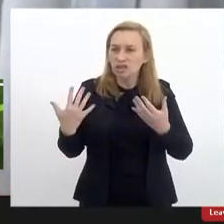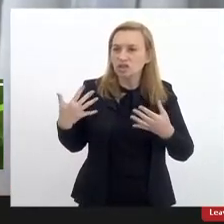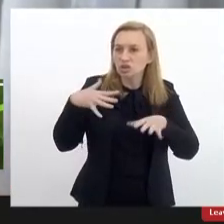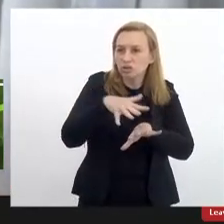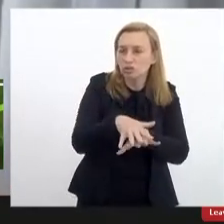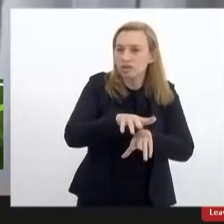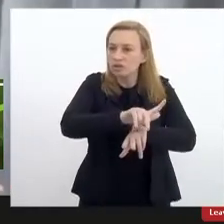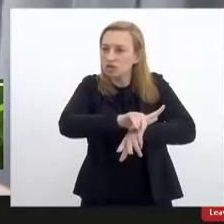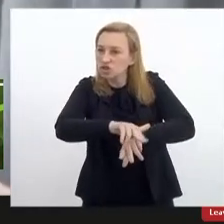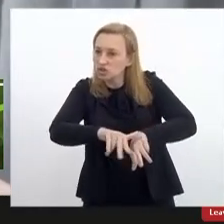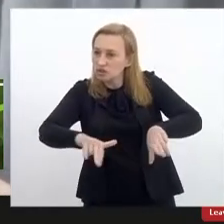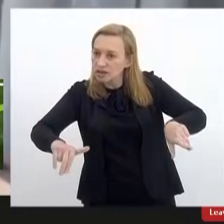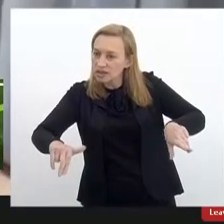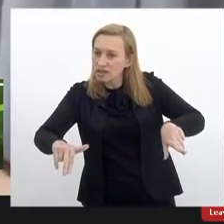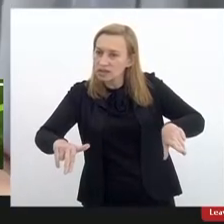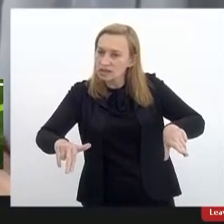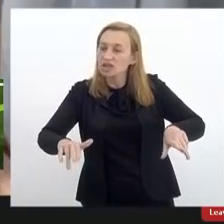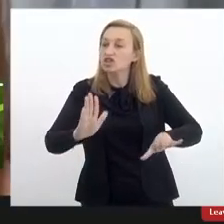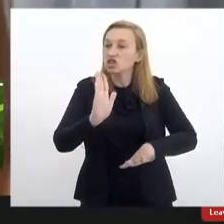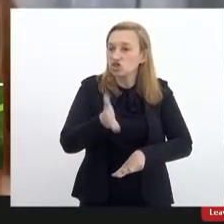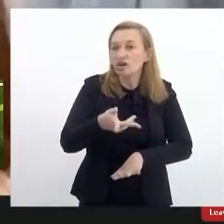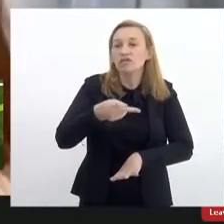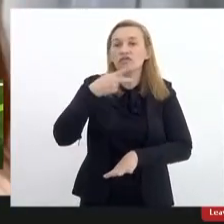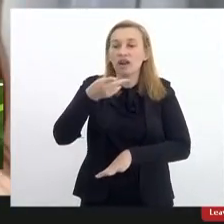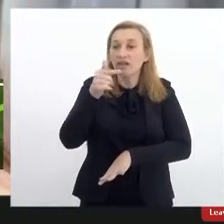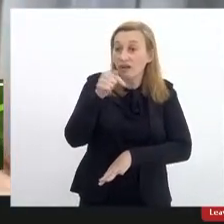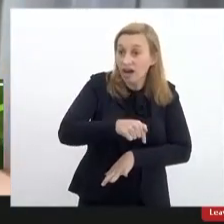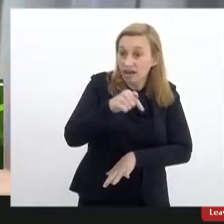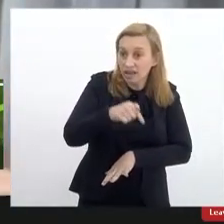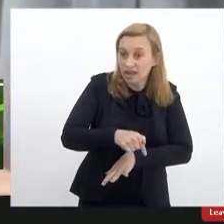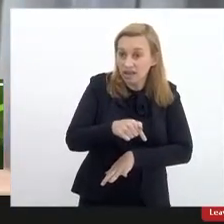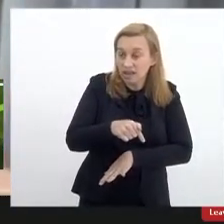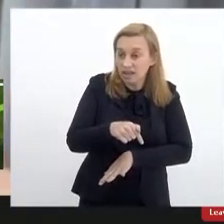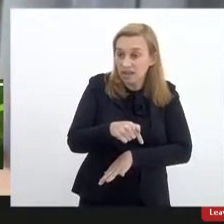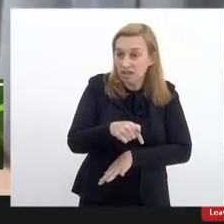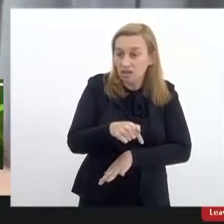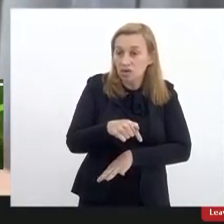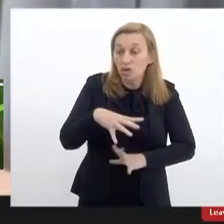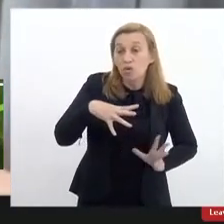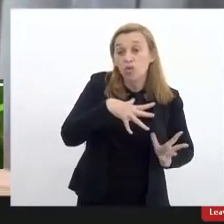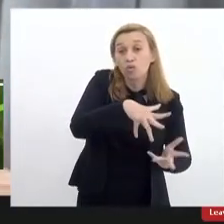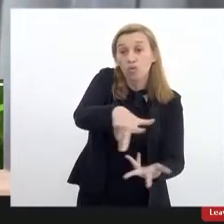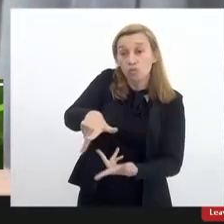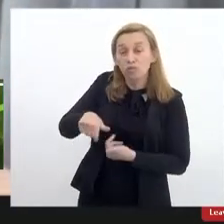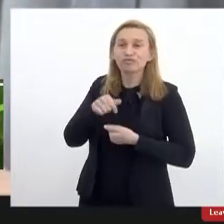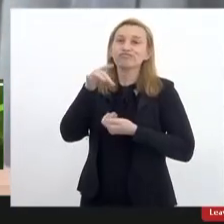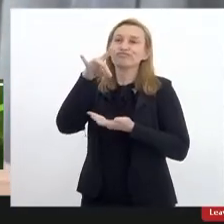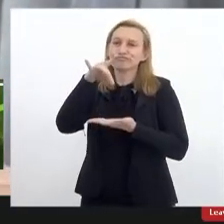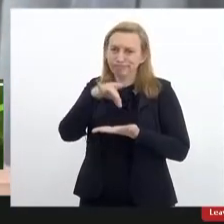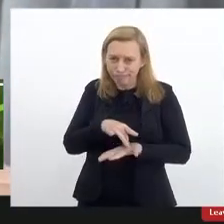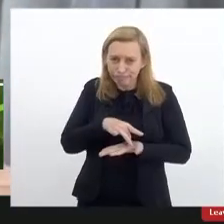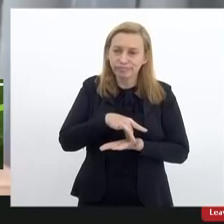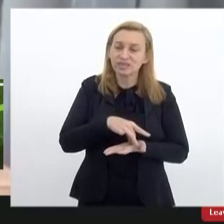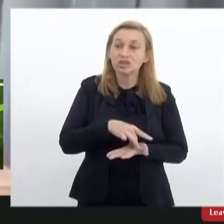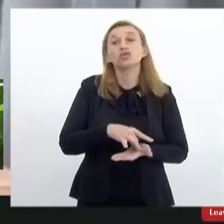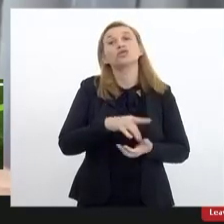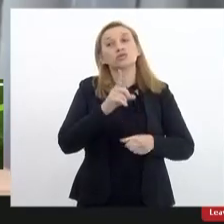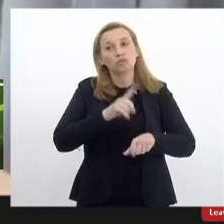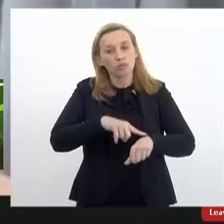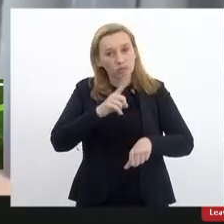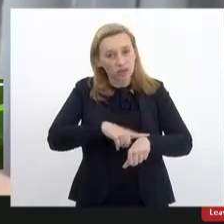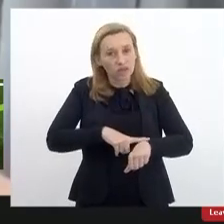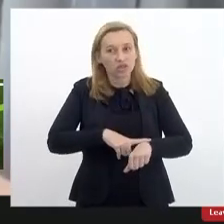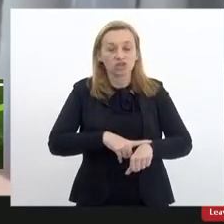diversidade e como já foi dito aqui o mundo está realmente num momento